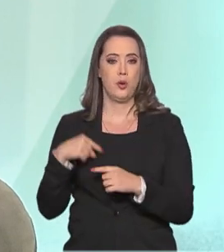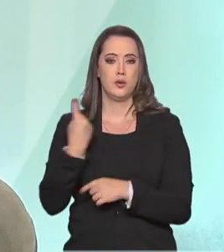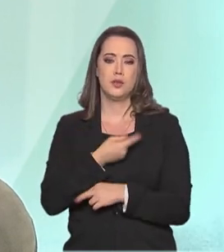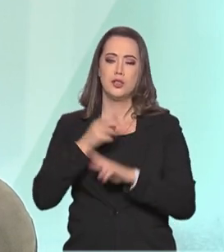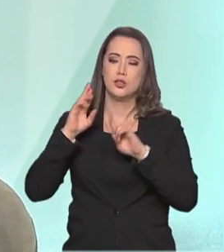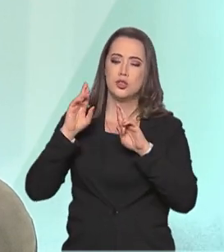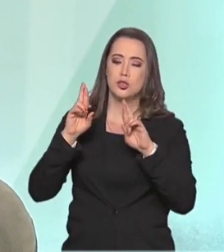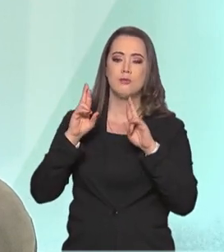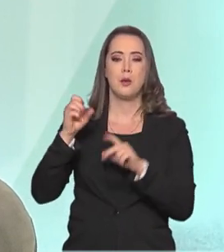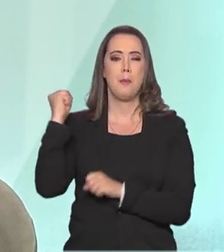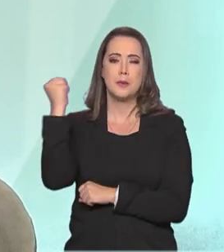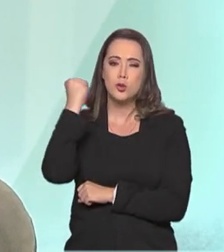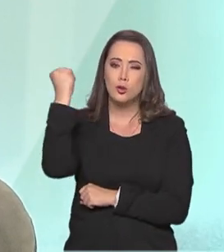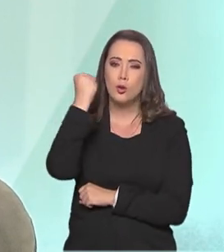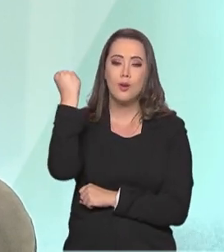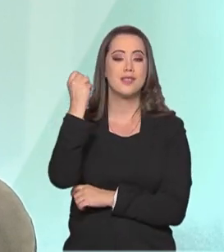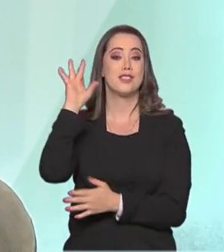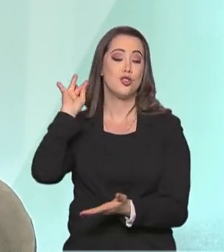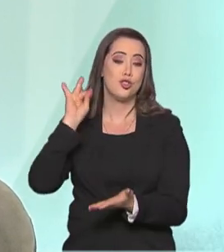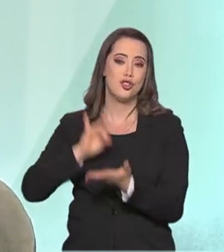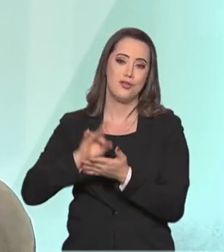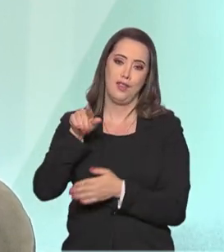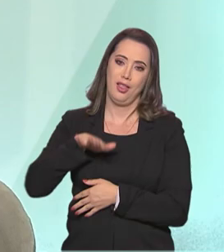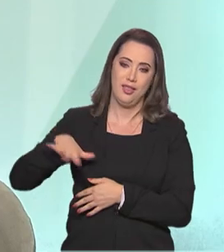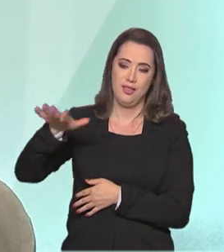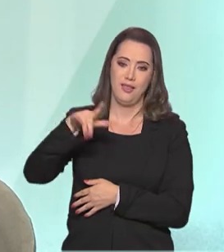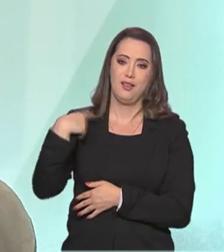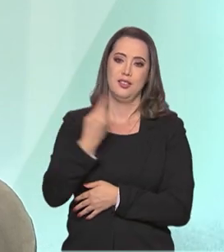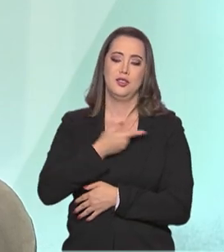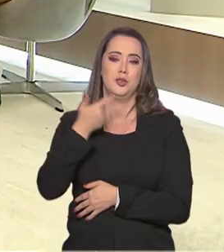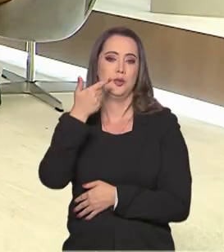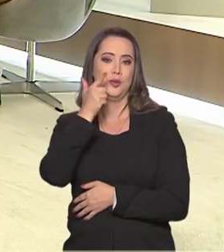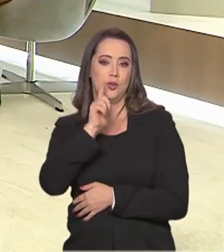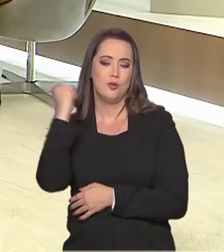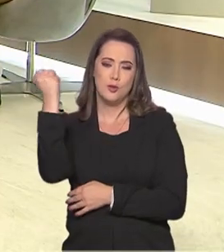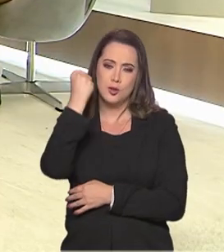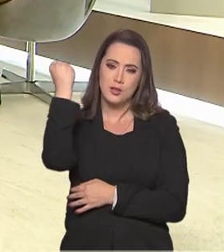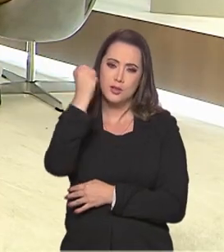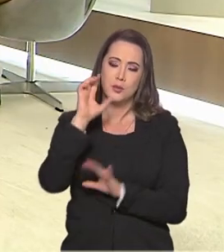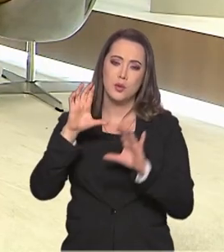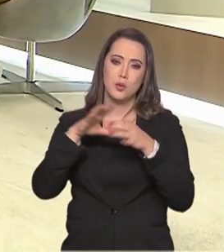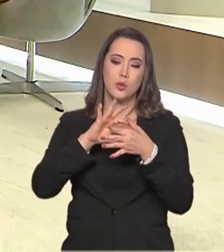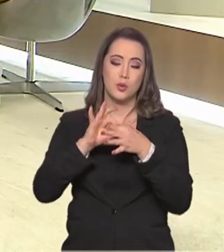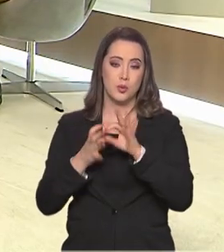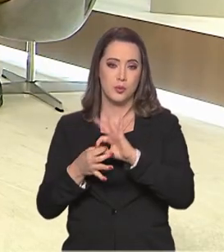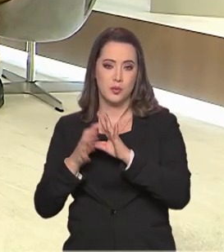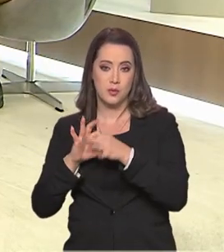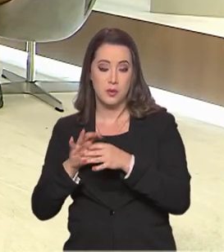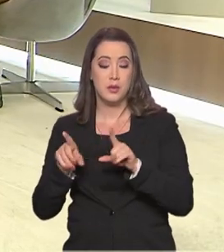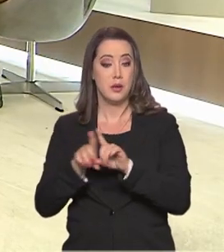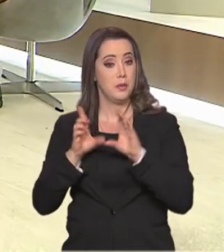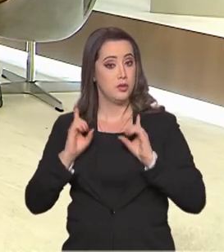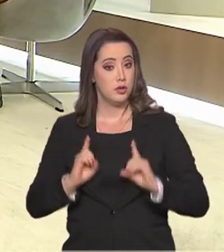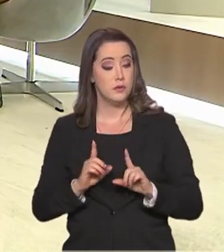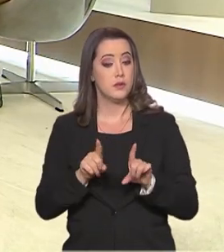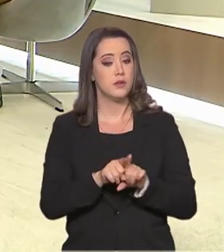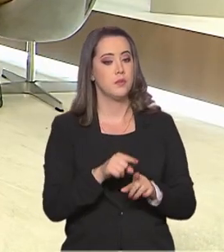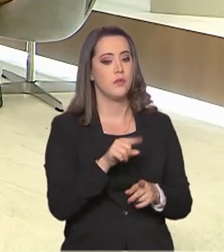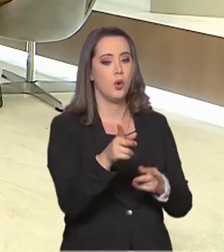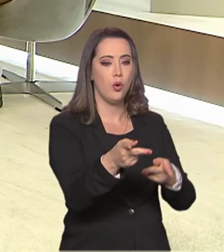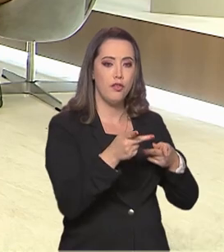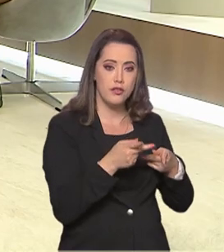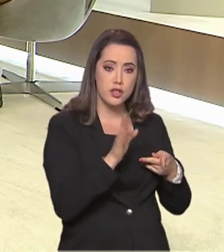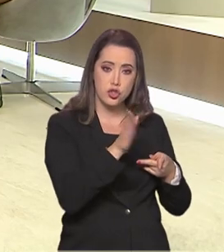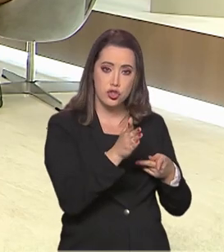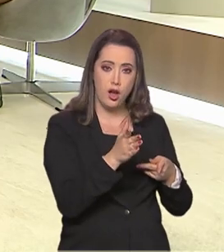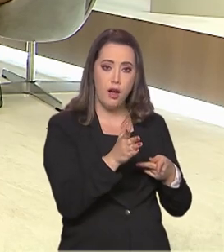gente torça bastante por eles e estaremos mais uma vez na torcida para os nossos atletas olímpicos e paralímpicos. E a gente já pode deixar um convite para secretário,